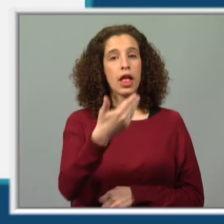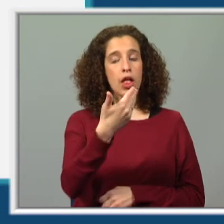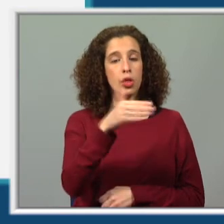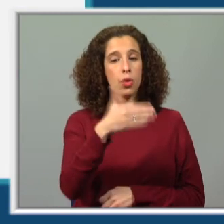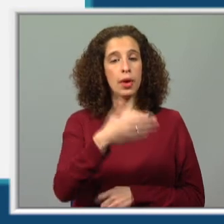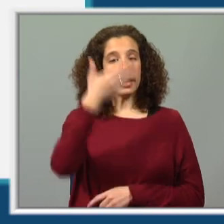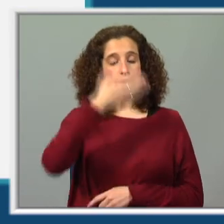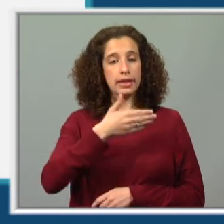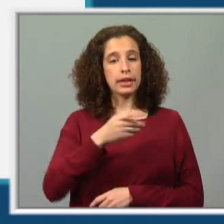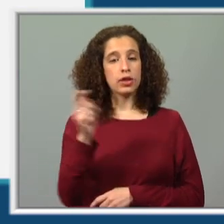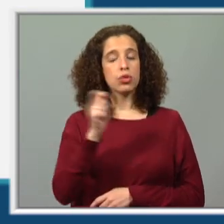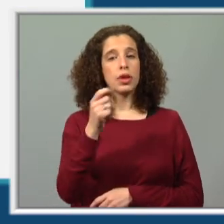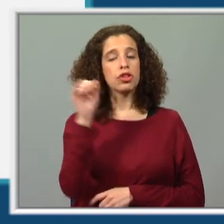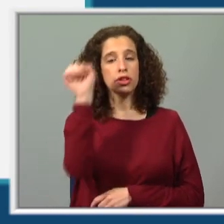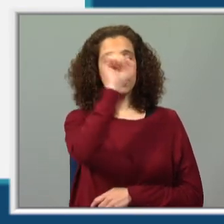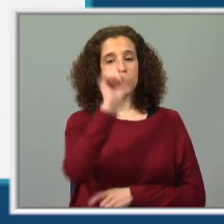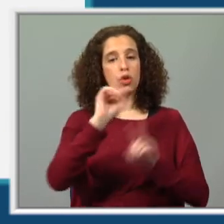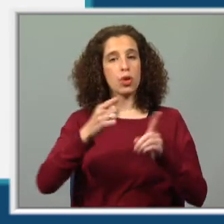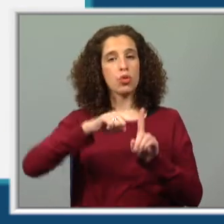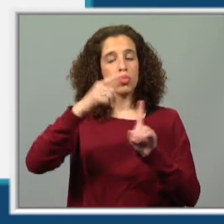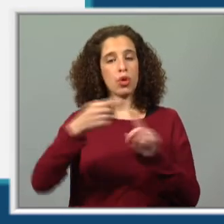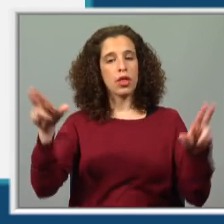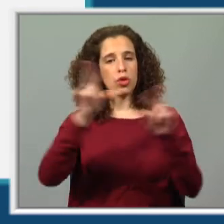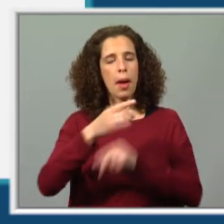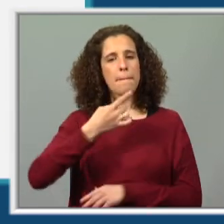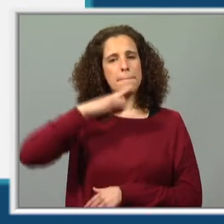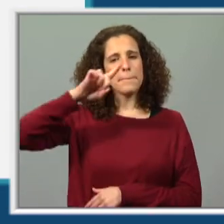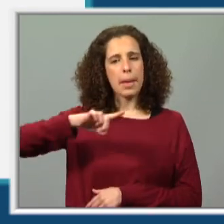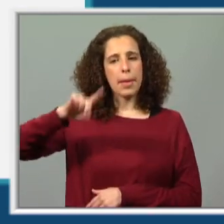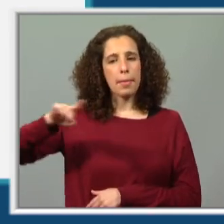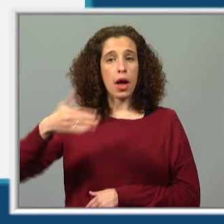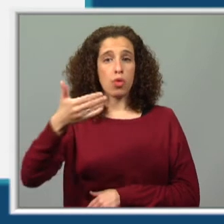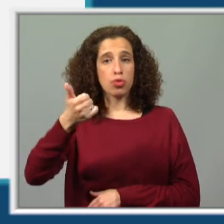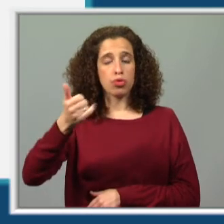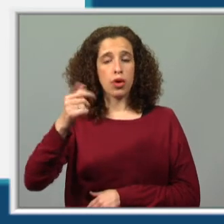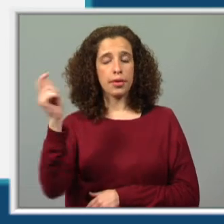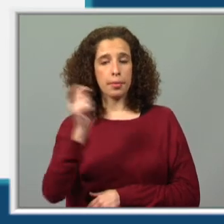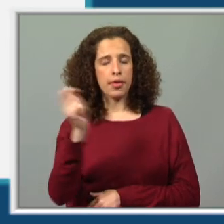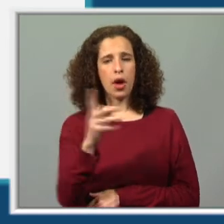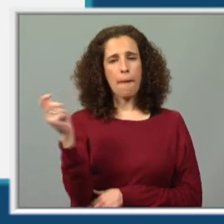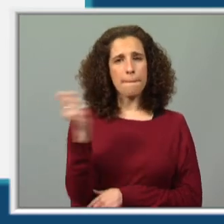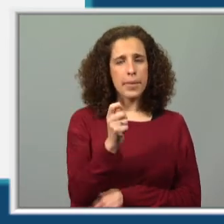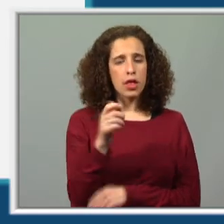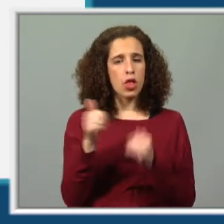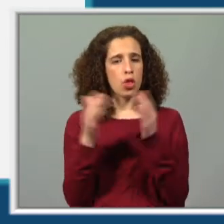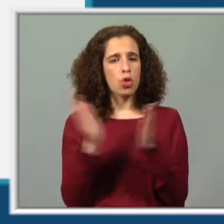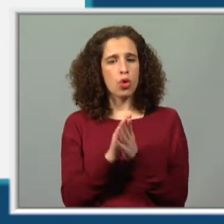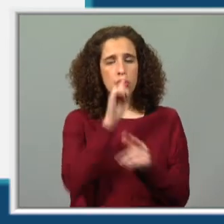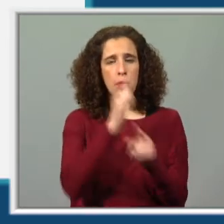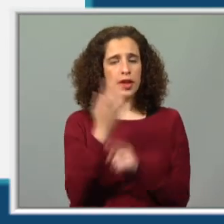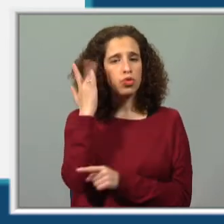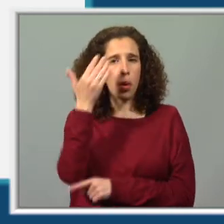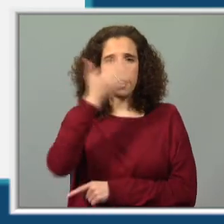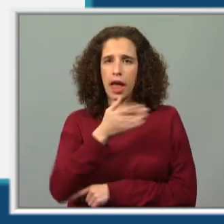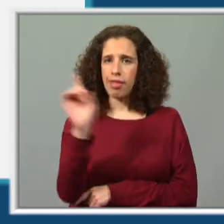dia do mês de janeiro, começa um ano novo e voltam a repetir-se os 12 meses. Os meses não têm todos o mesmo número